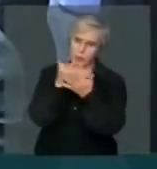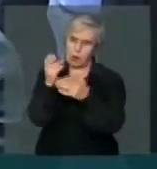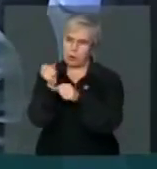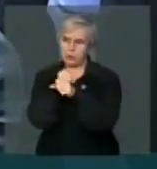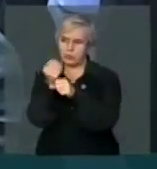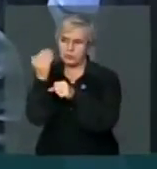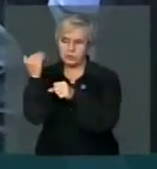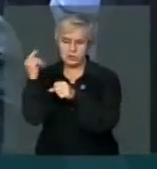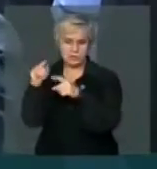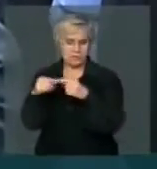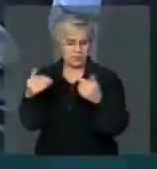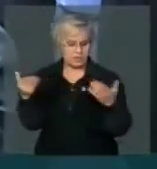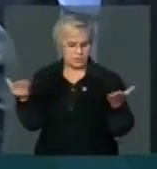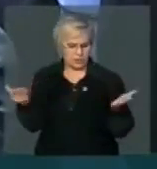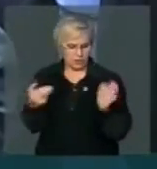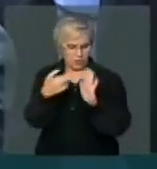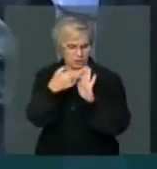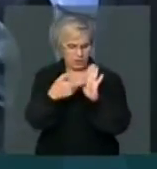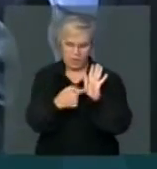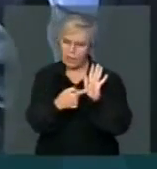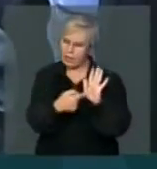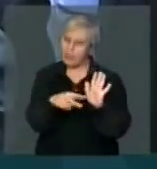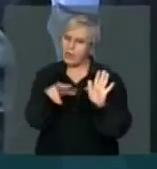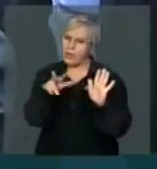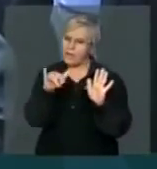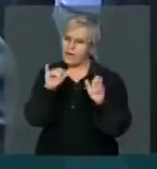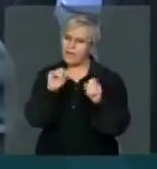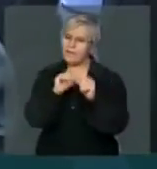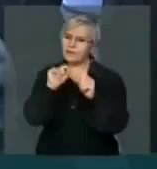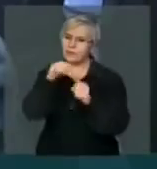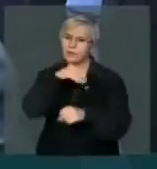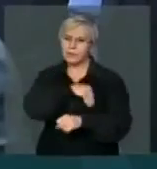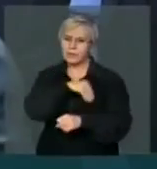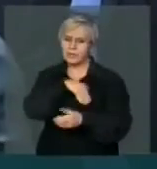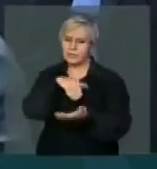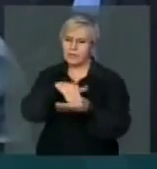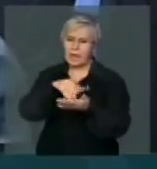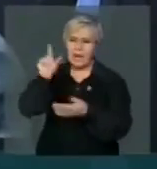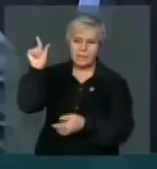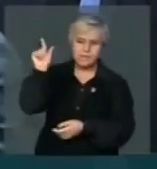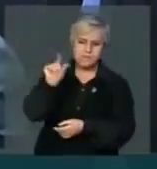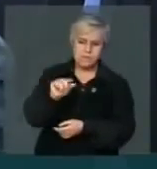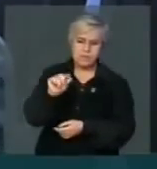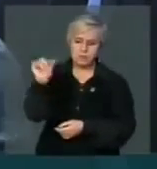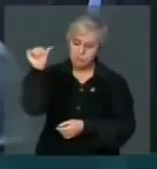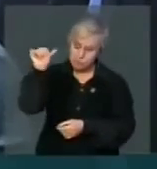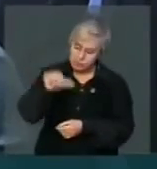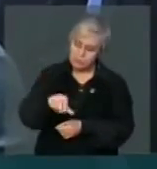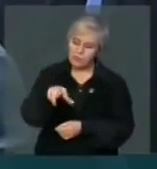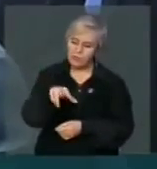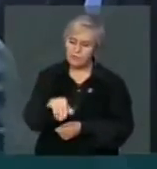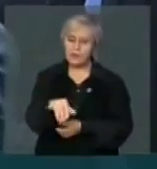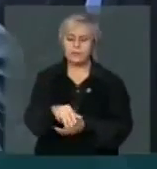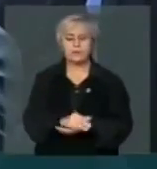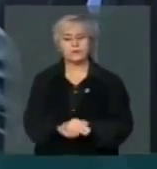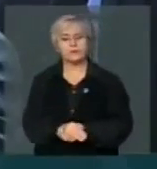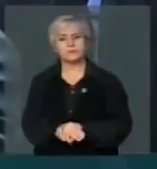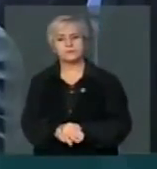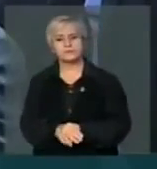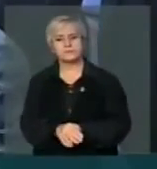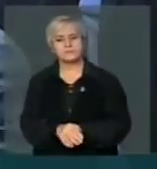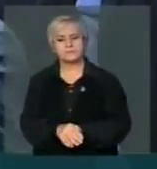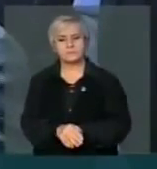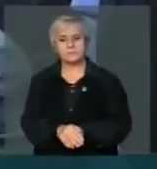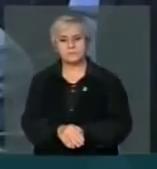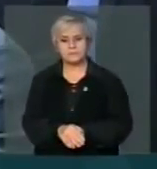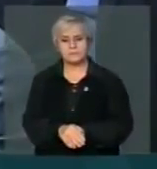passados, mas essa regra contra a qual inclusive nos insurgimos em 2011, que vai ser prorrogada agora, impede